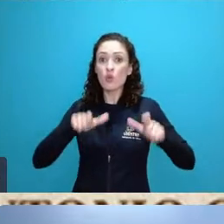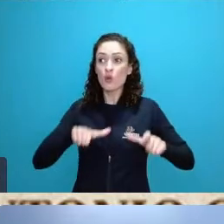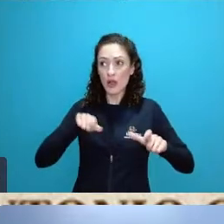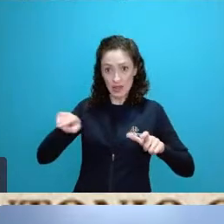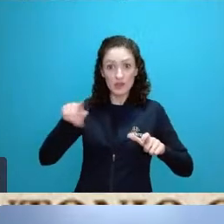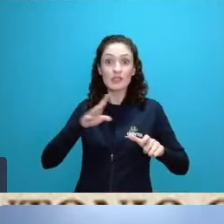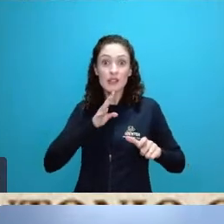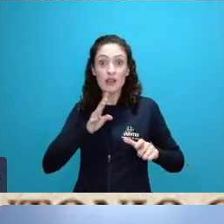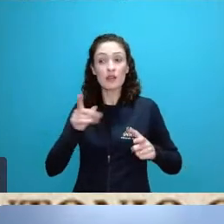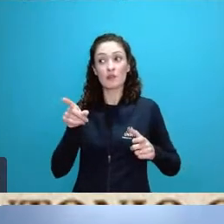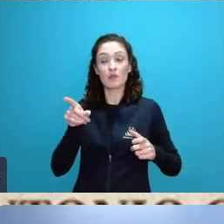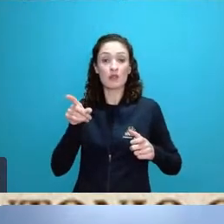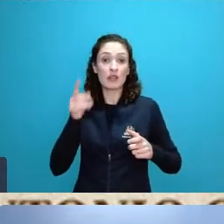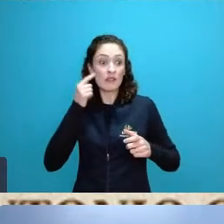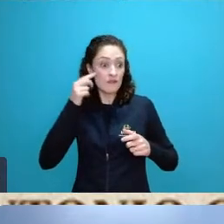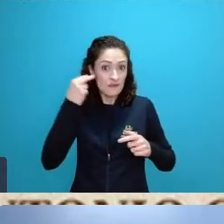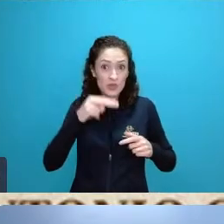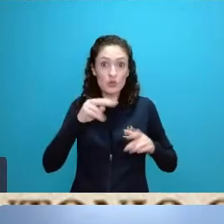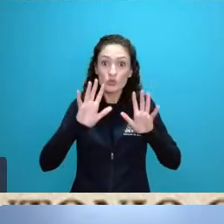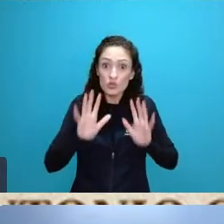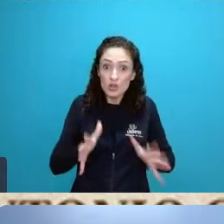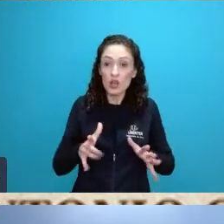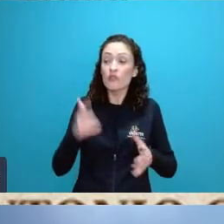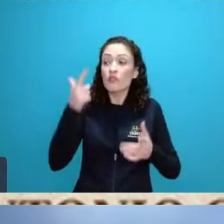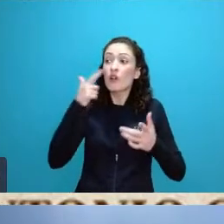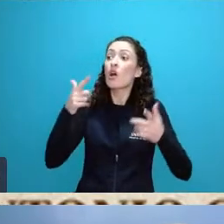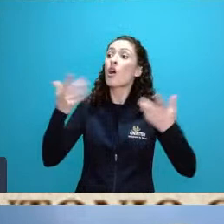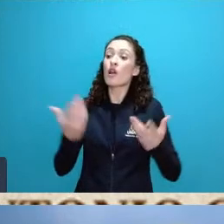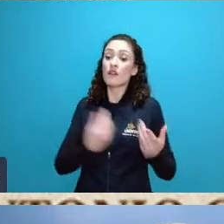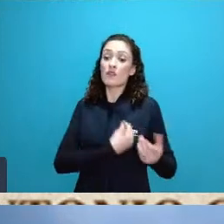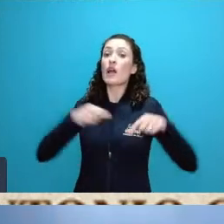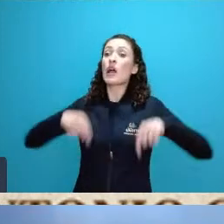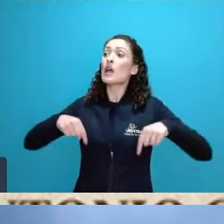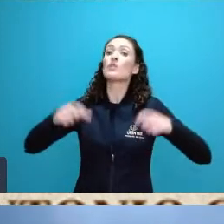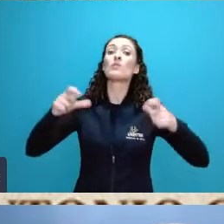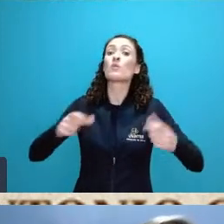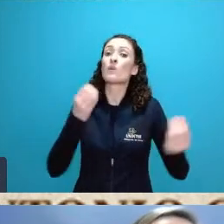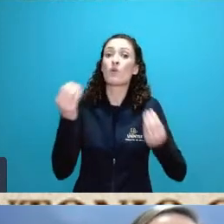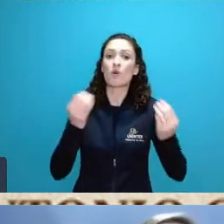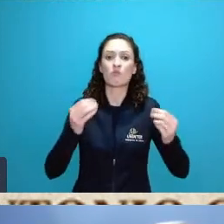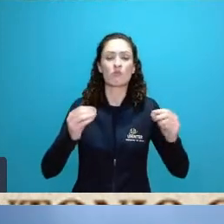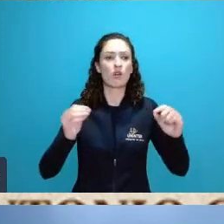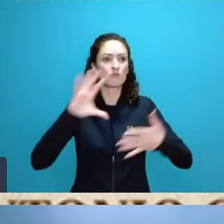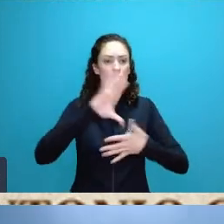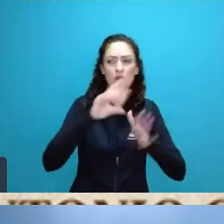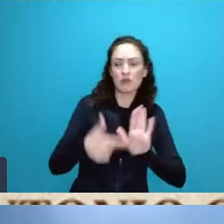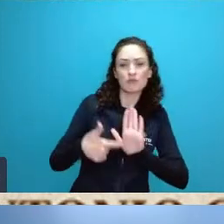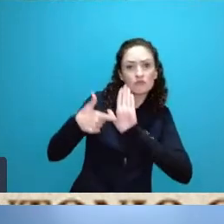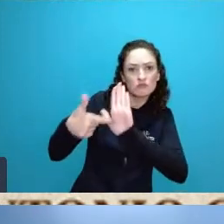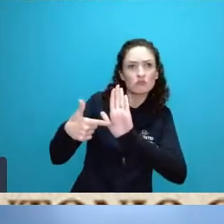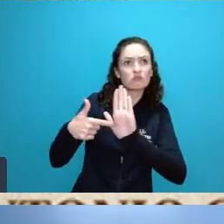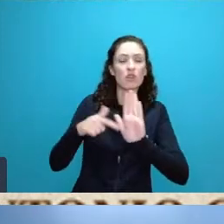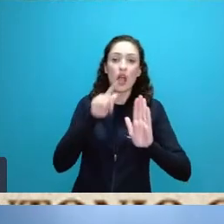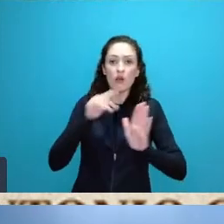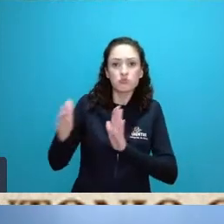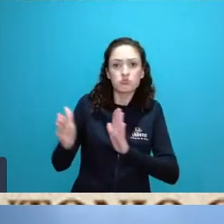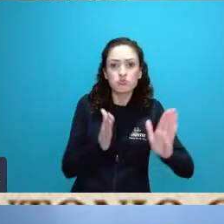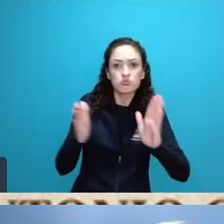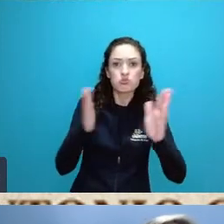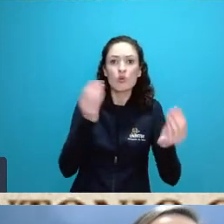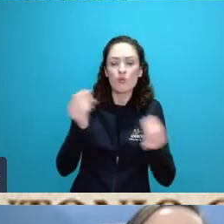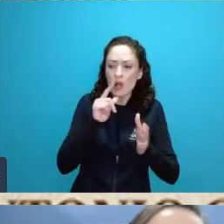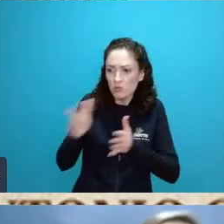inserido dentro de uma bacia hidrográfica que essa bacia hidrográfica faz parte de um conjunto de